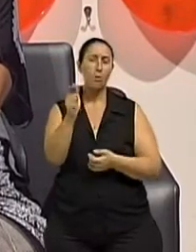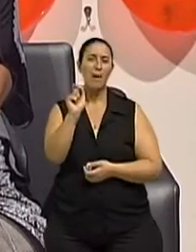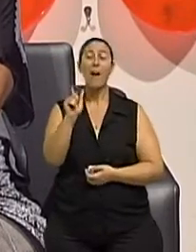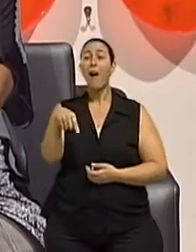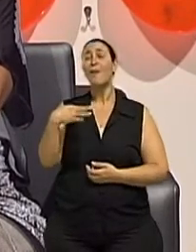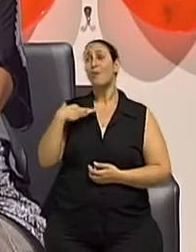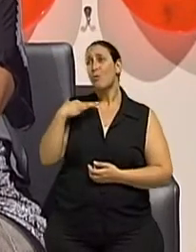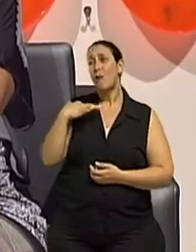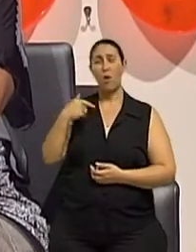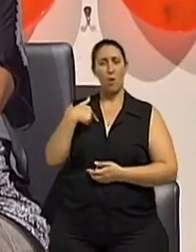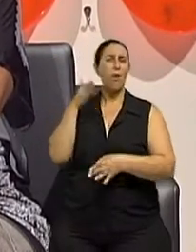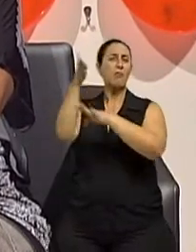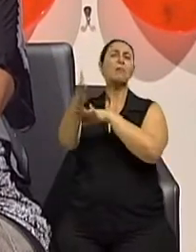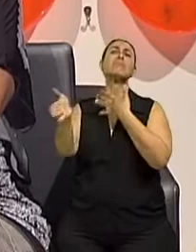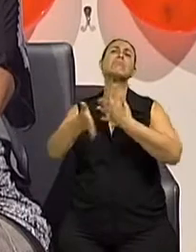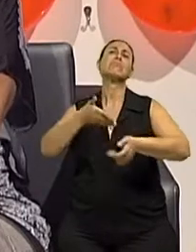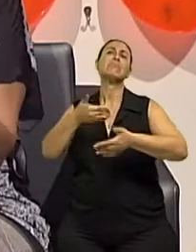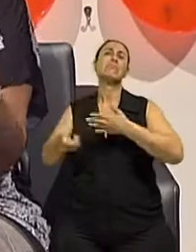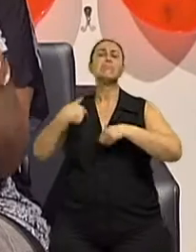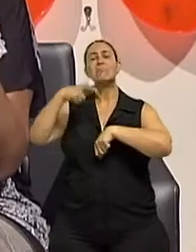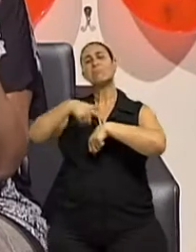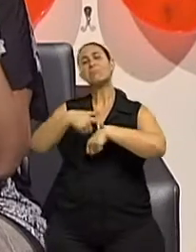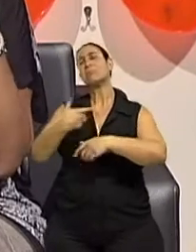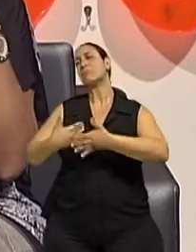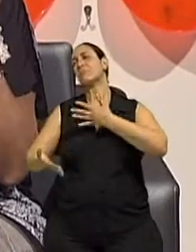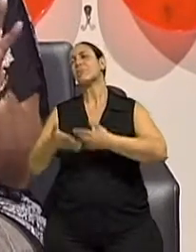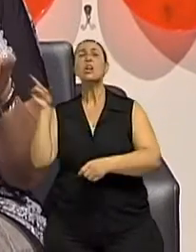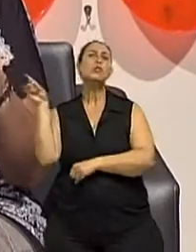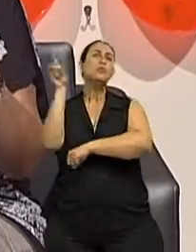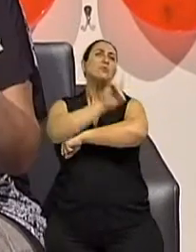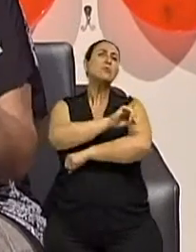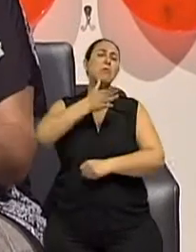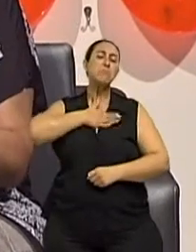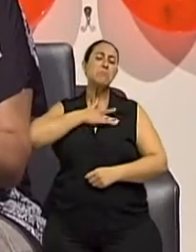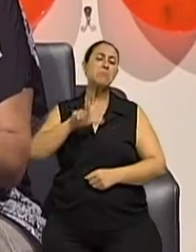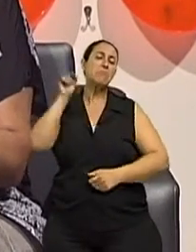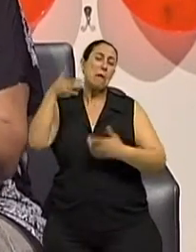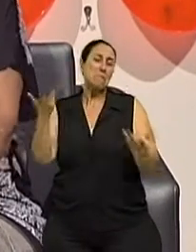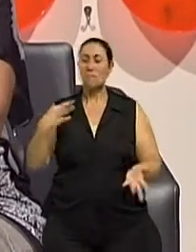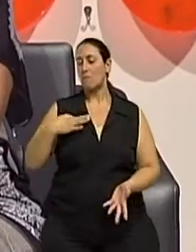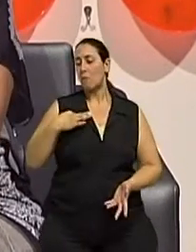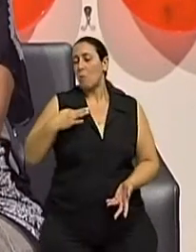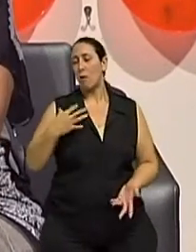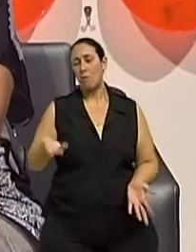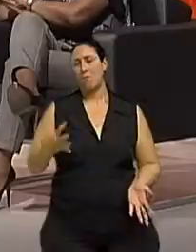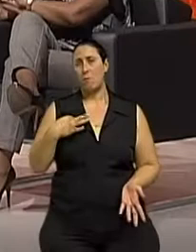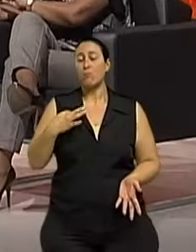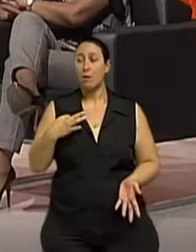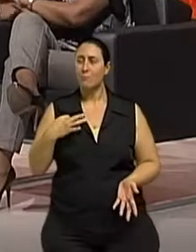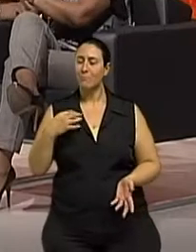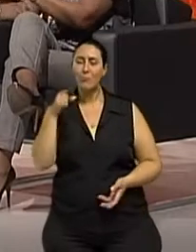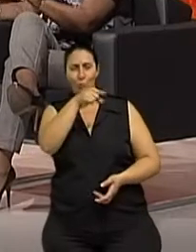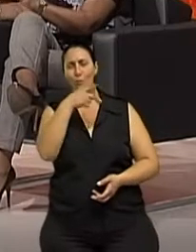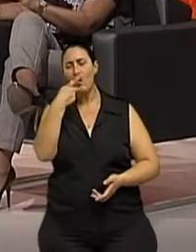voluntário, eu vou lá quando tu quiser. Quando, no dia que eu não estiver muito afim, eu não vou naquele compromisso. E tu falaste na palavra